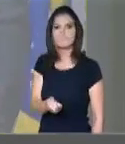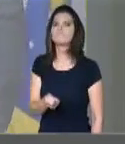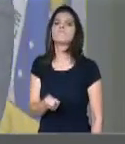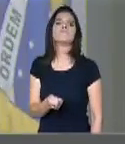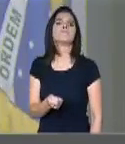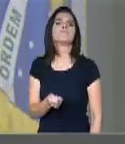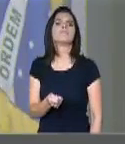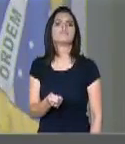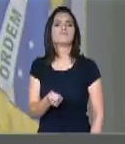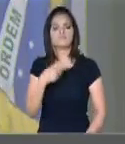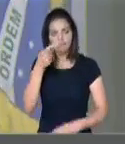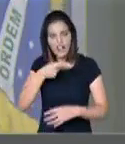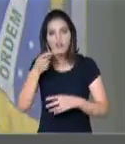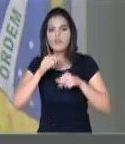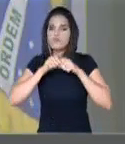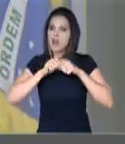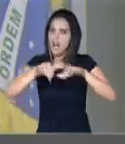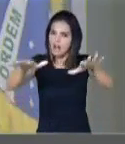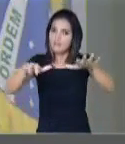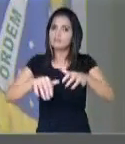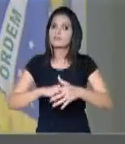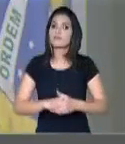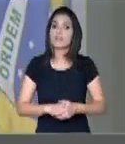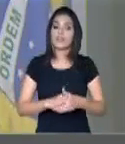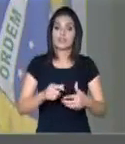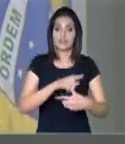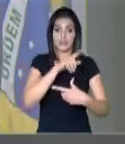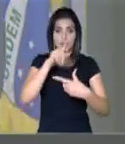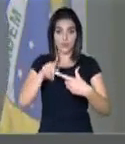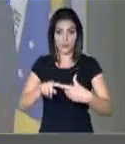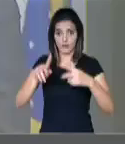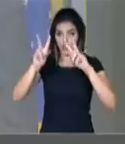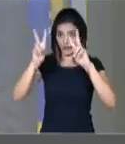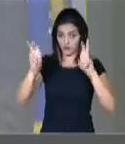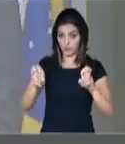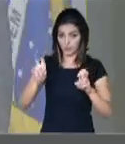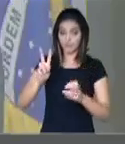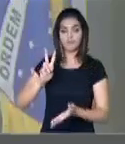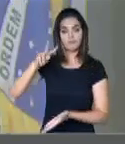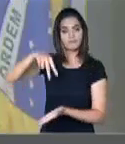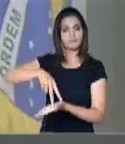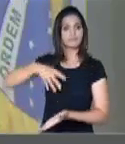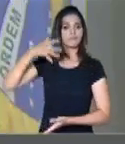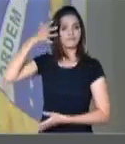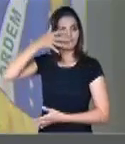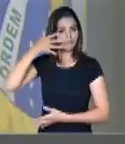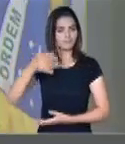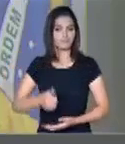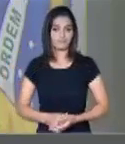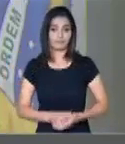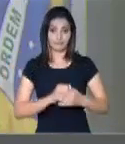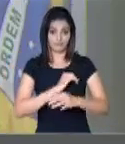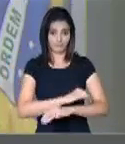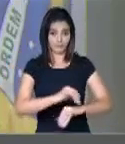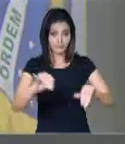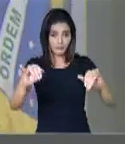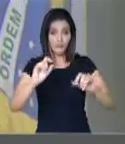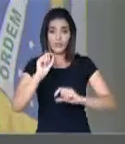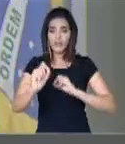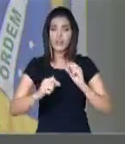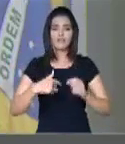Senhor presidente, o segundo assunto que me traz a essa tribuna é para manifestar o meu repúdio.